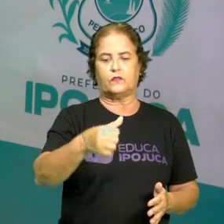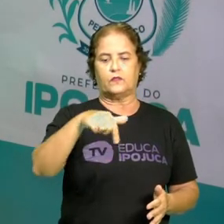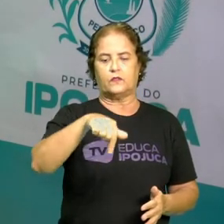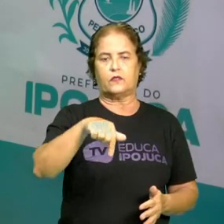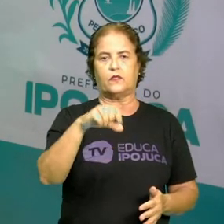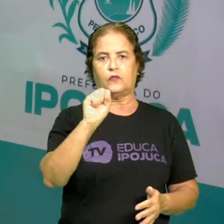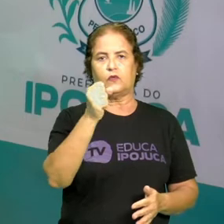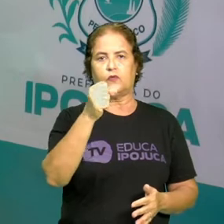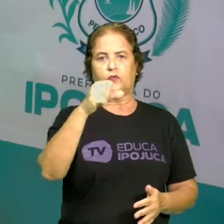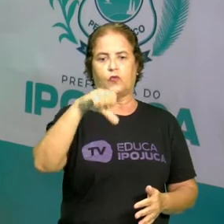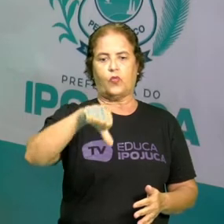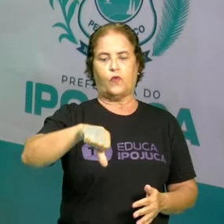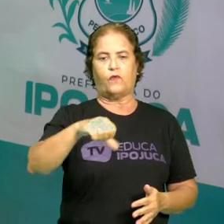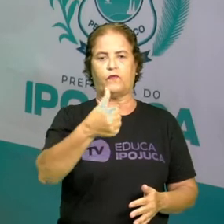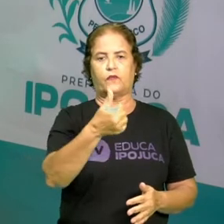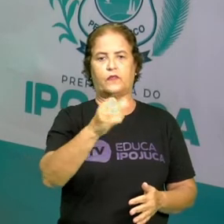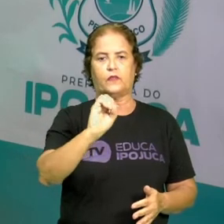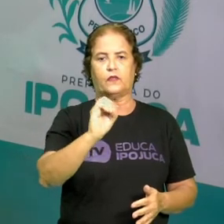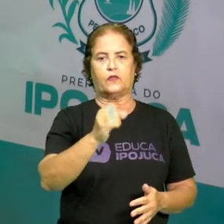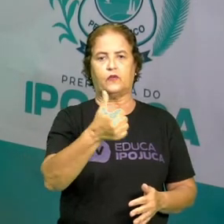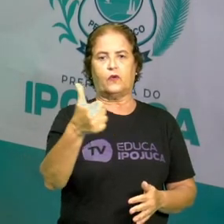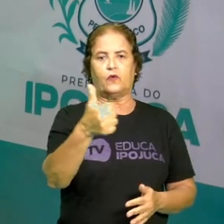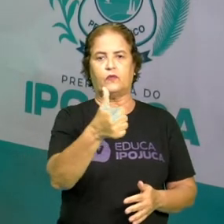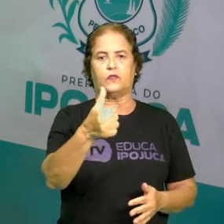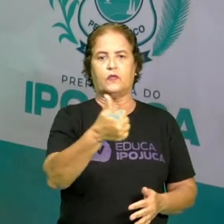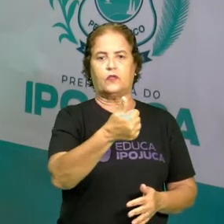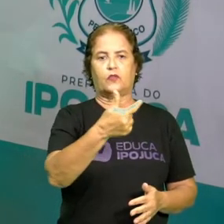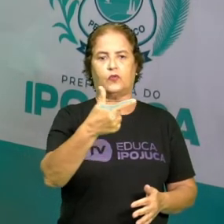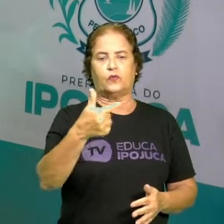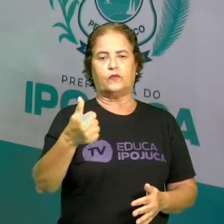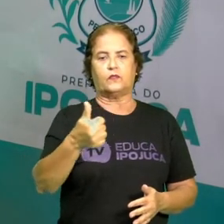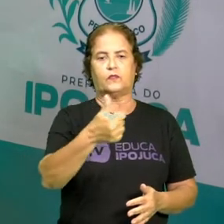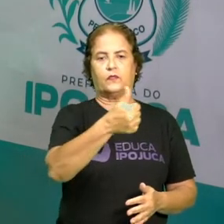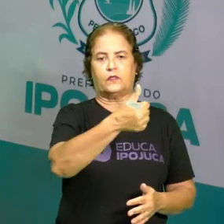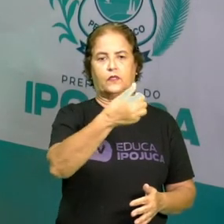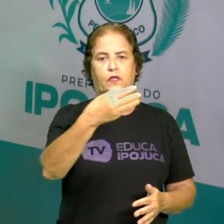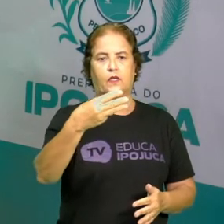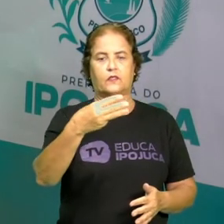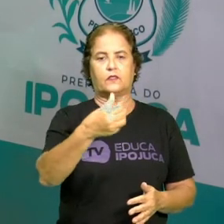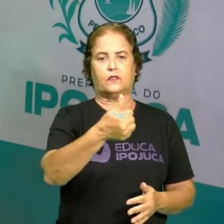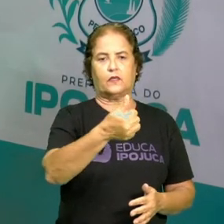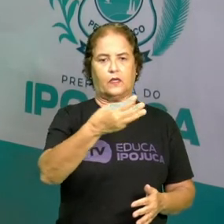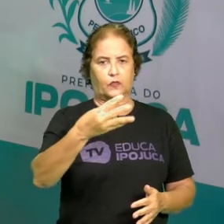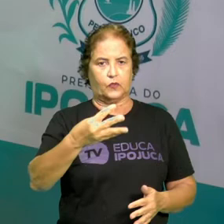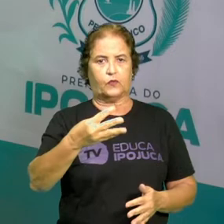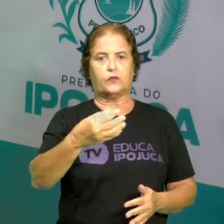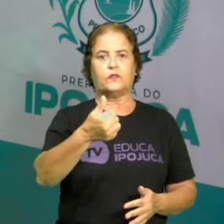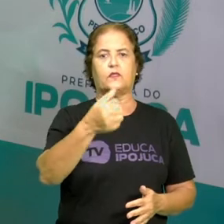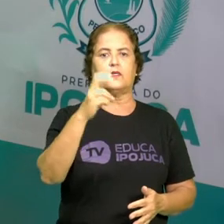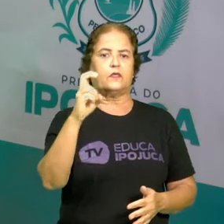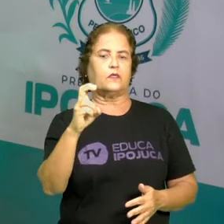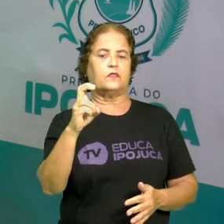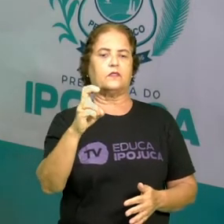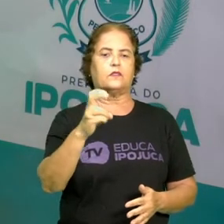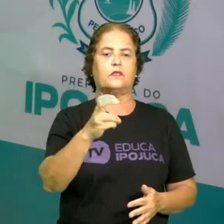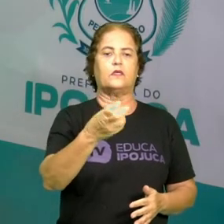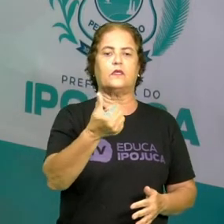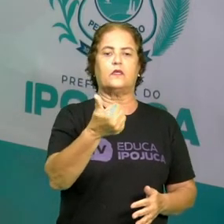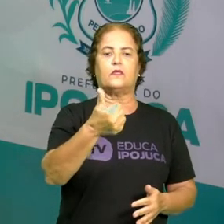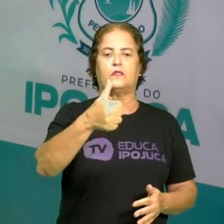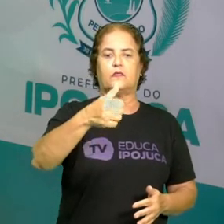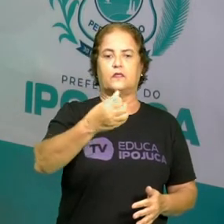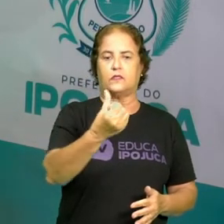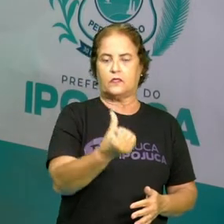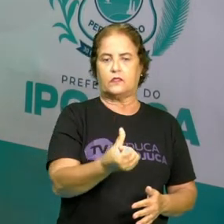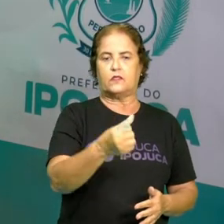12, 13, 14, 15, 16, 17, 18, que está faltando, 19 e